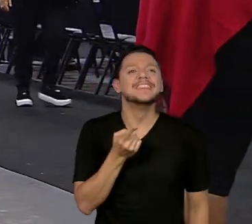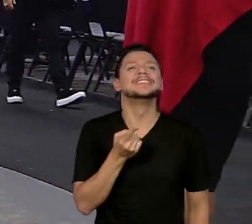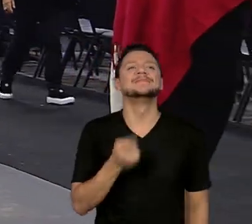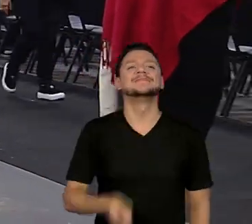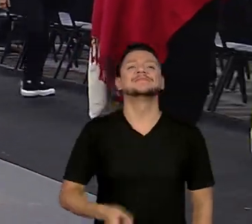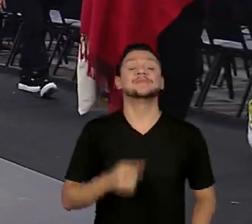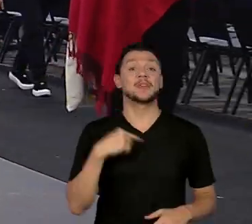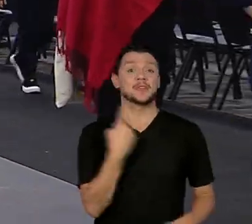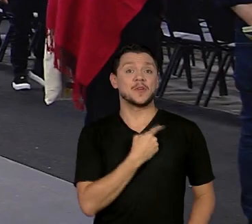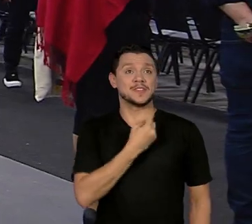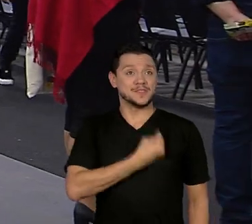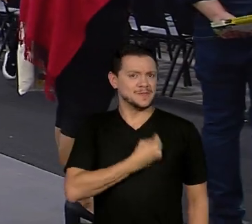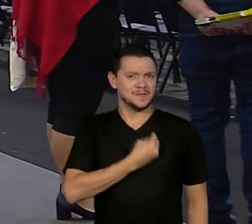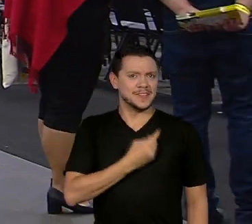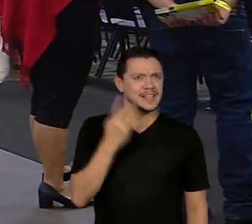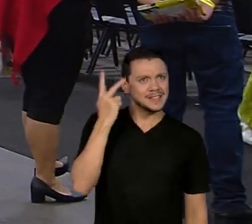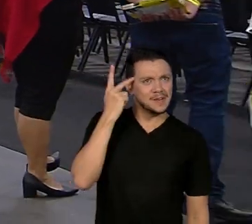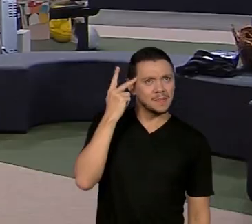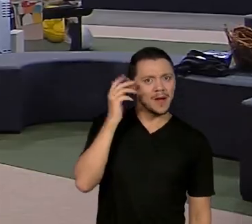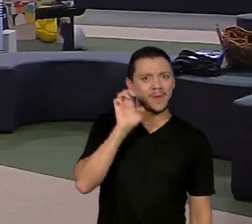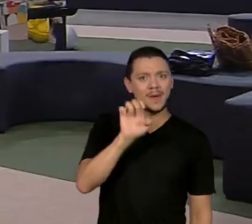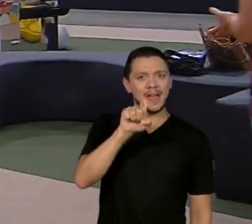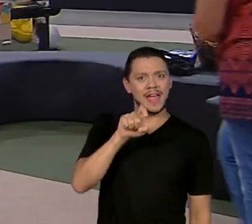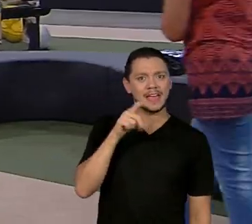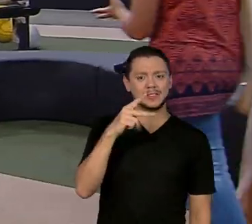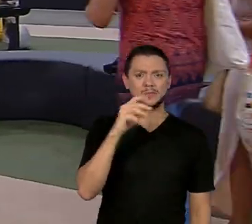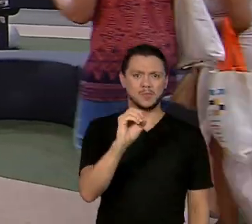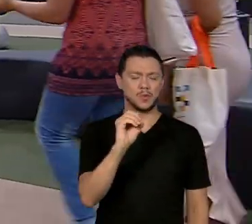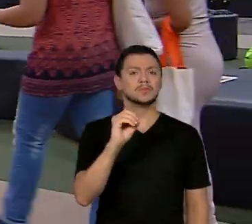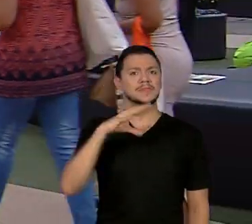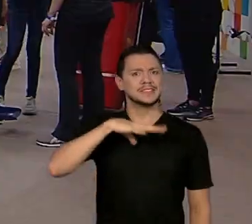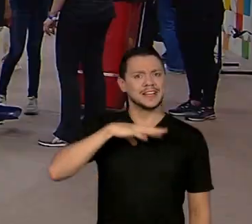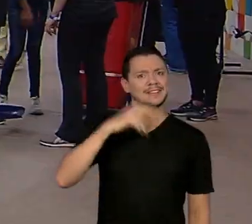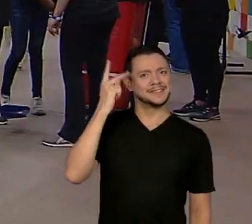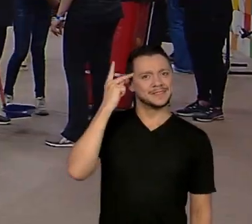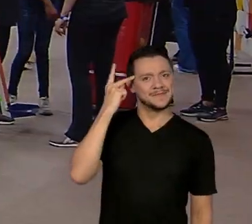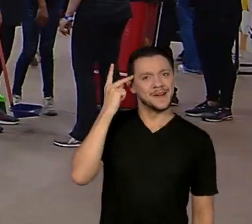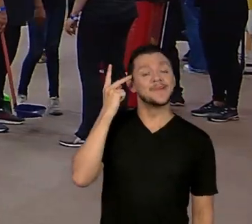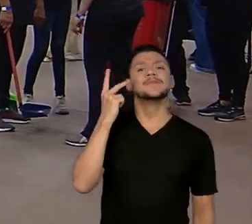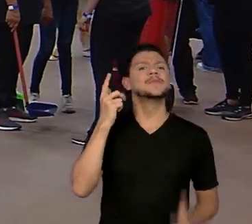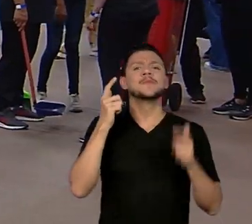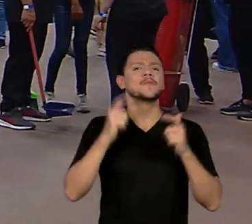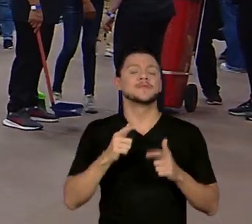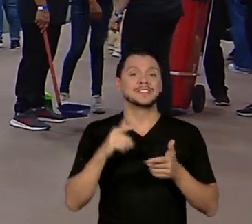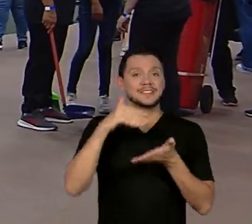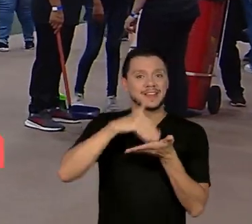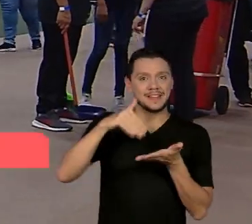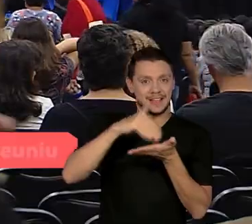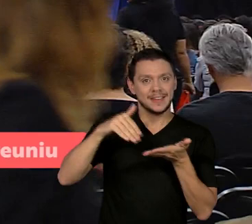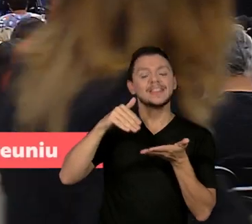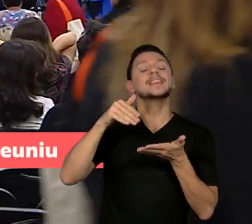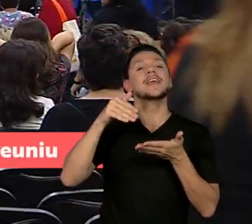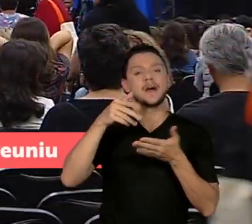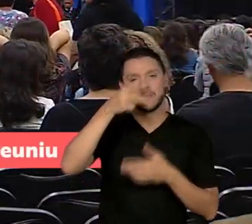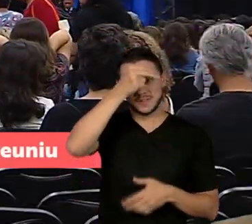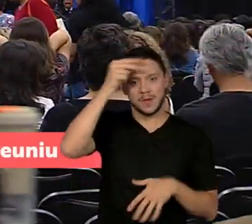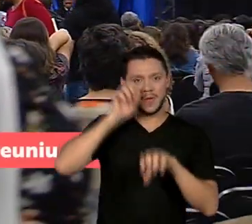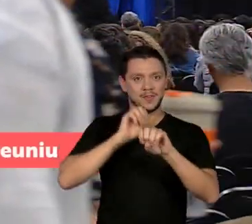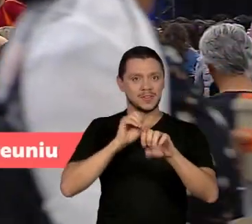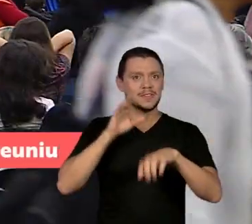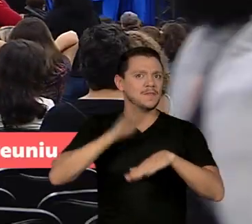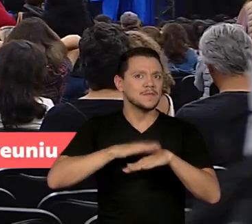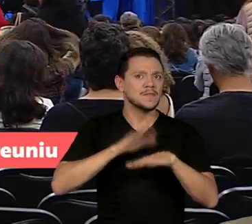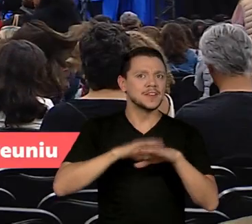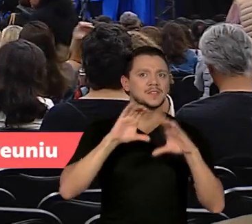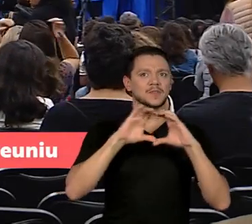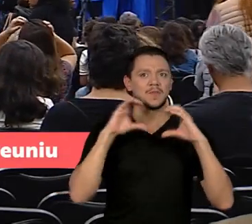Nós estamos no São Paulo Expo, na cidade de São Paulo, onde a Secretaria Municipal de Educação promove o Congresso